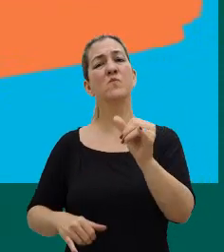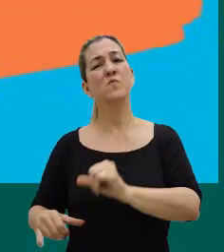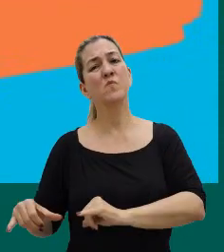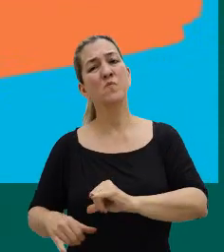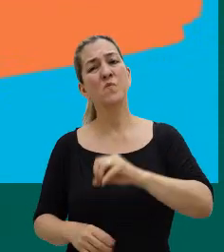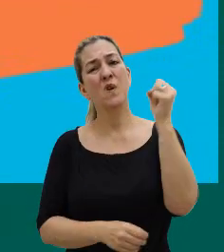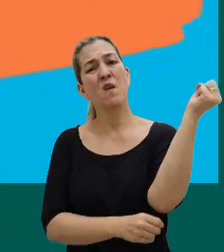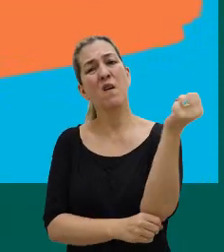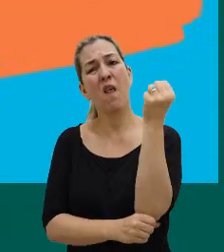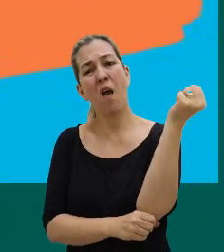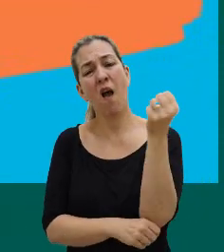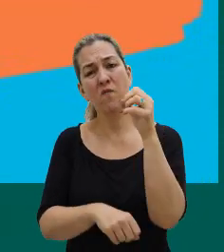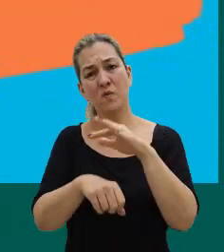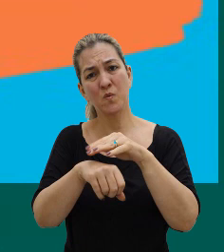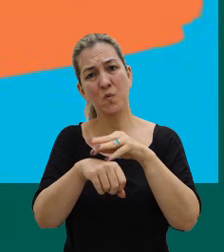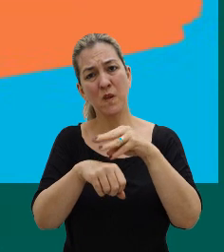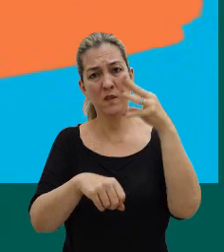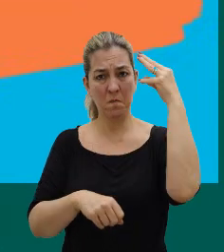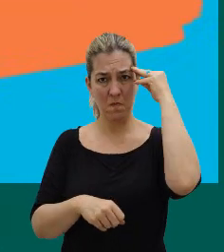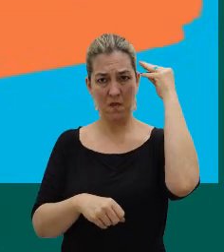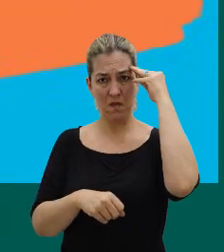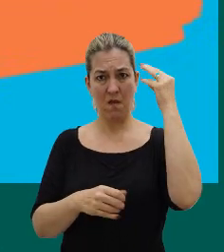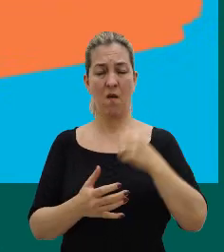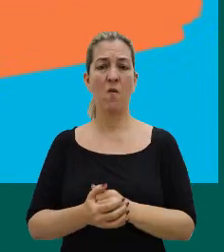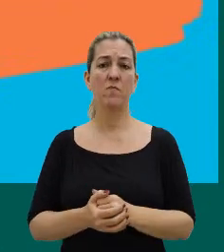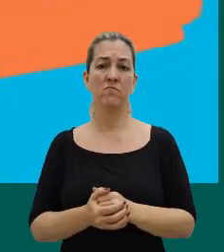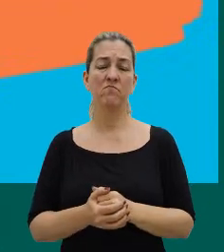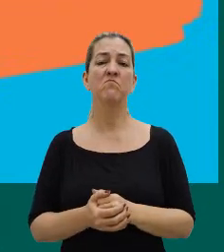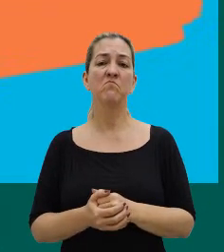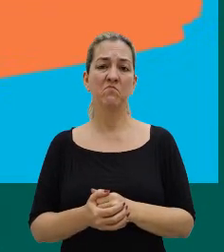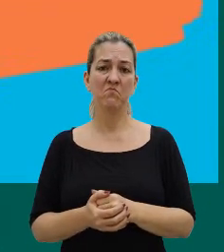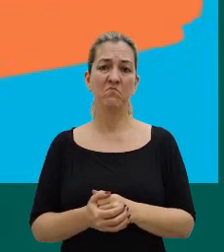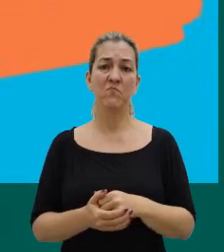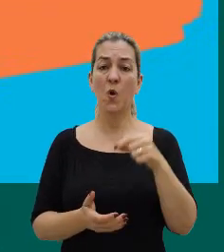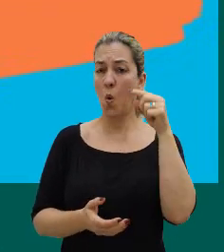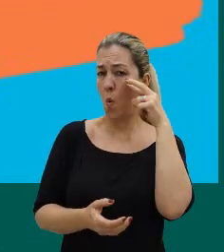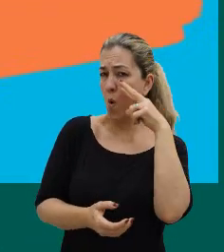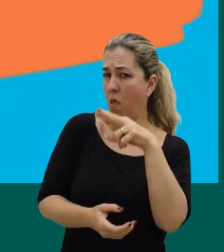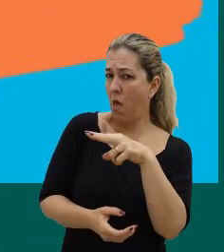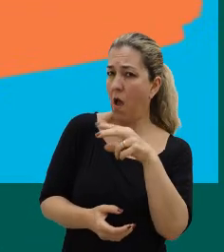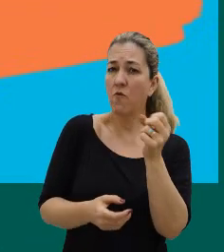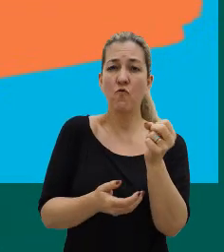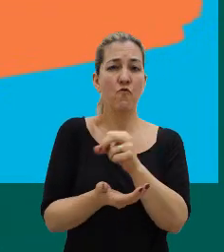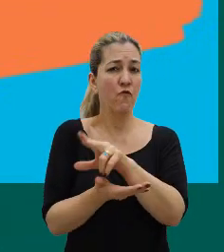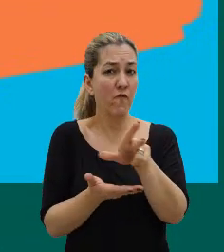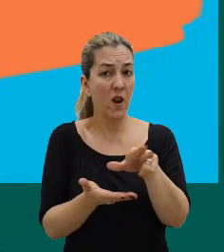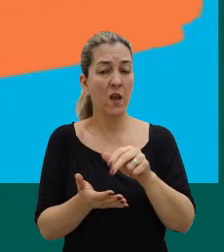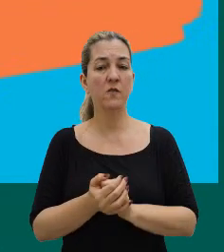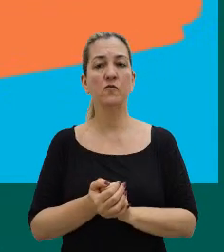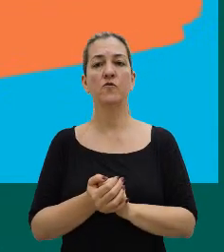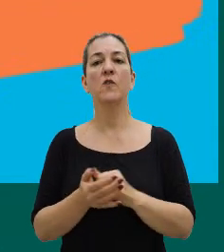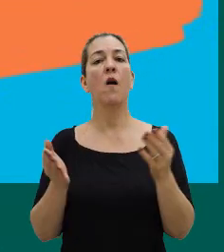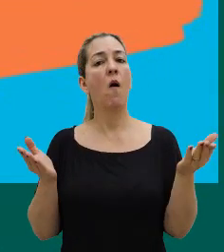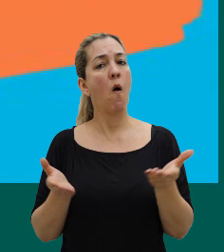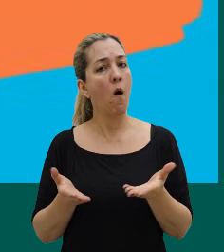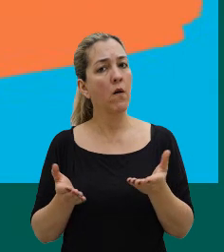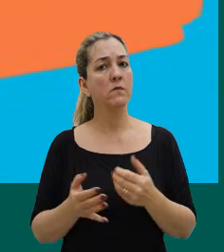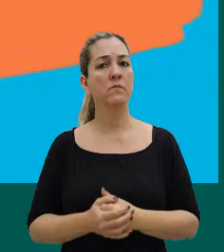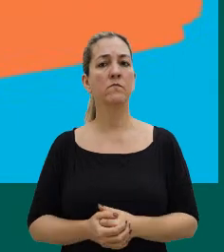transtornos em doença mental. Eu acho que é um olhar diferente sobre isso.